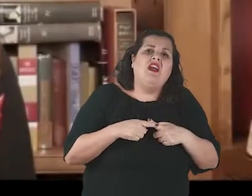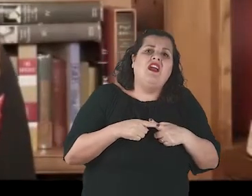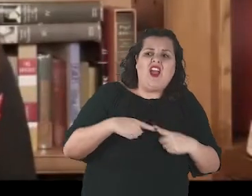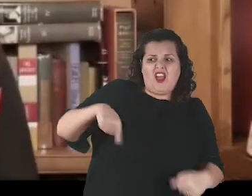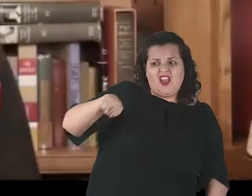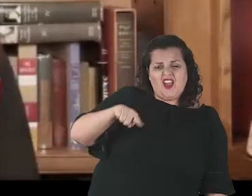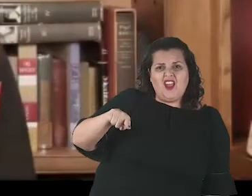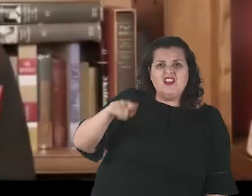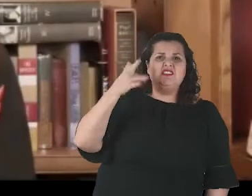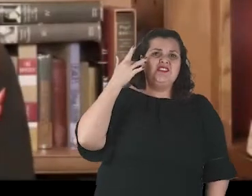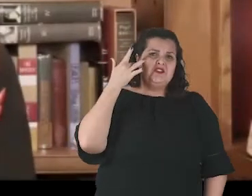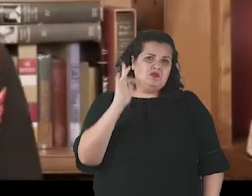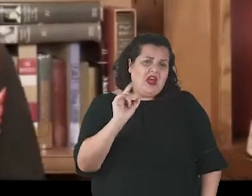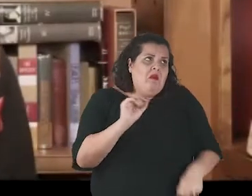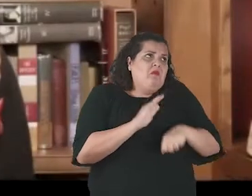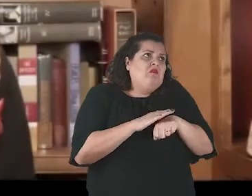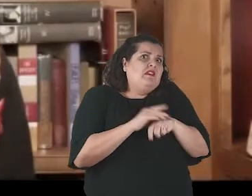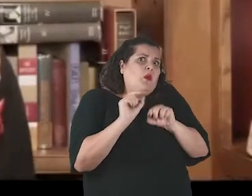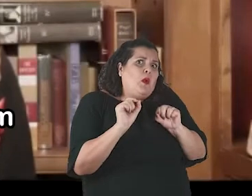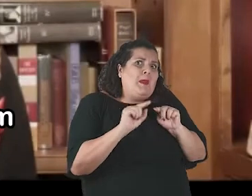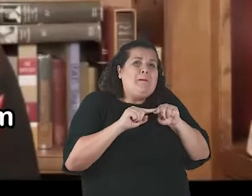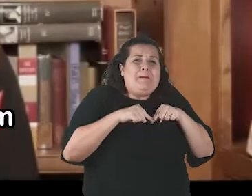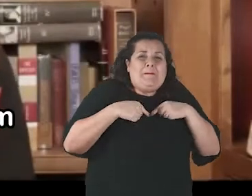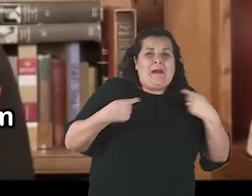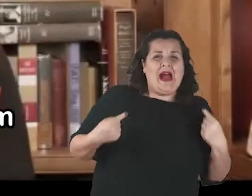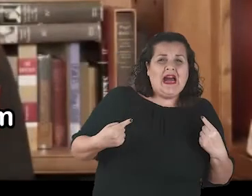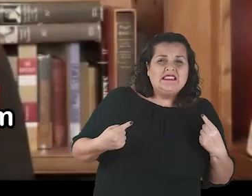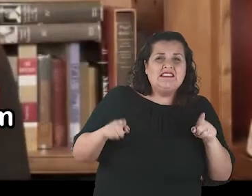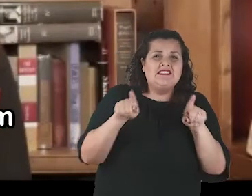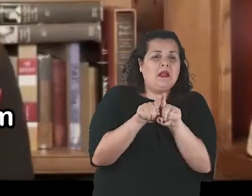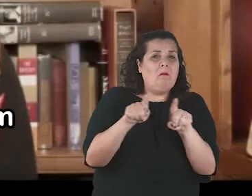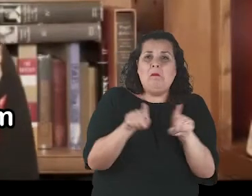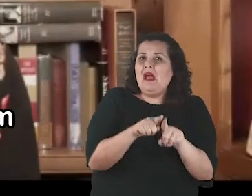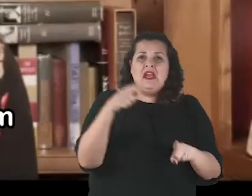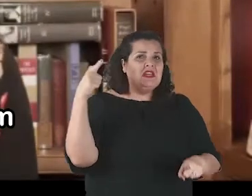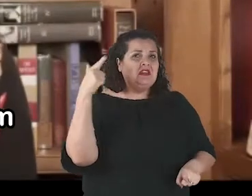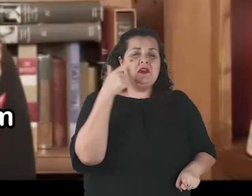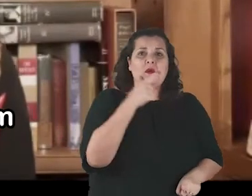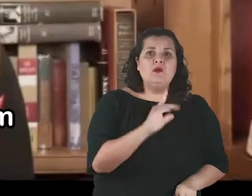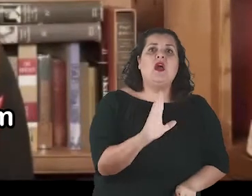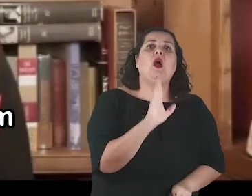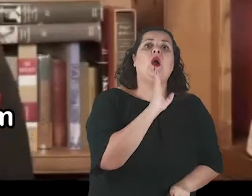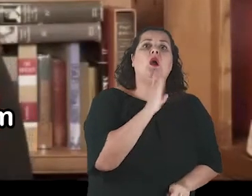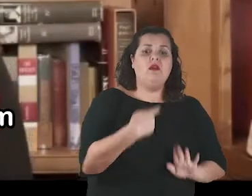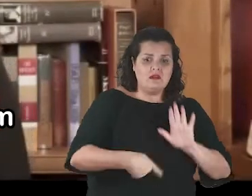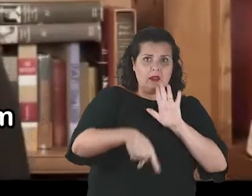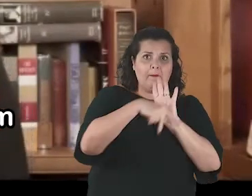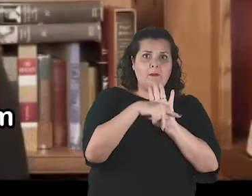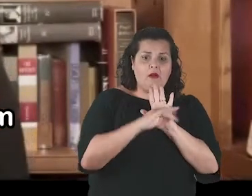articular o que sentiam ou até mesmo quem eles eram na ausência de conexão.